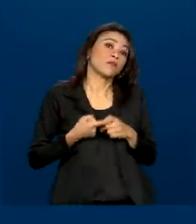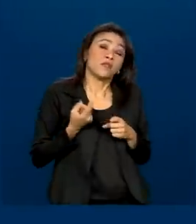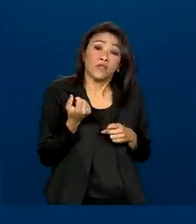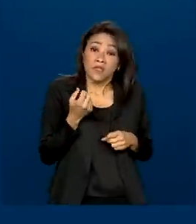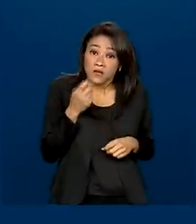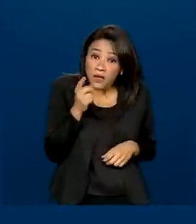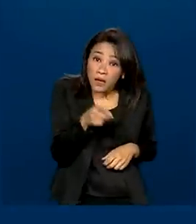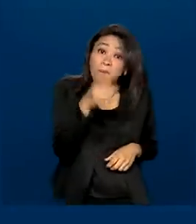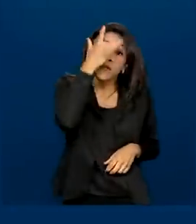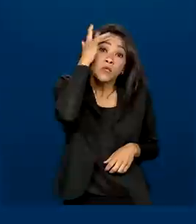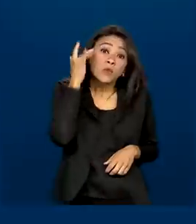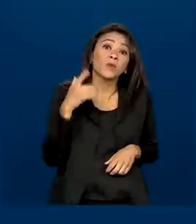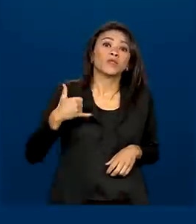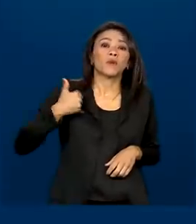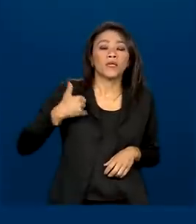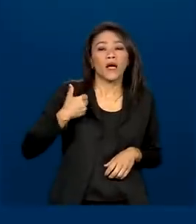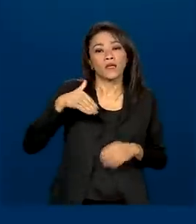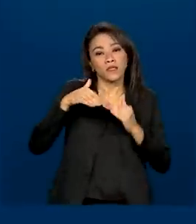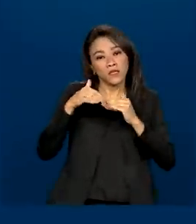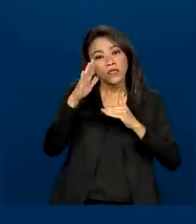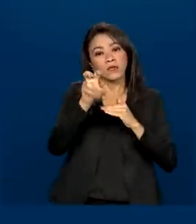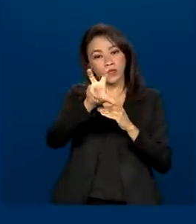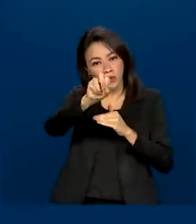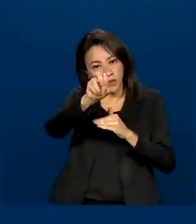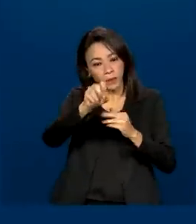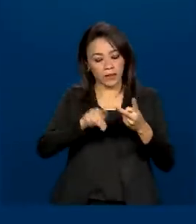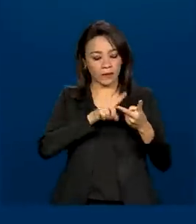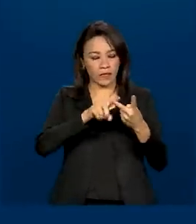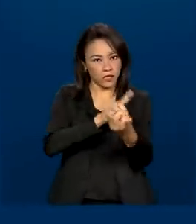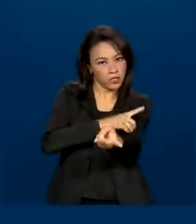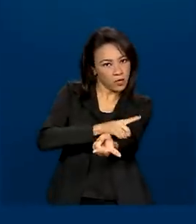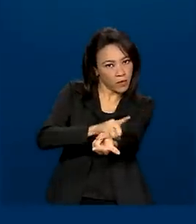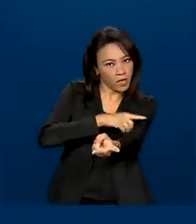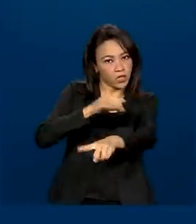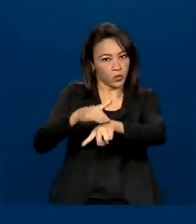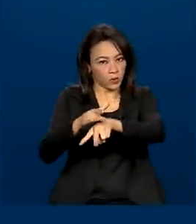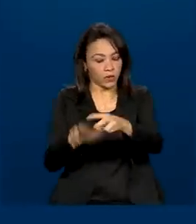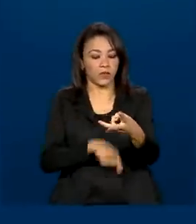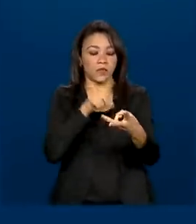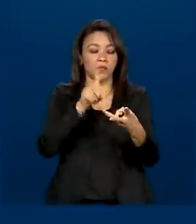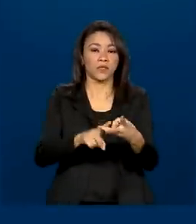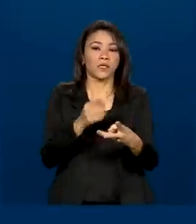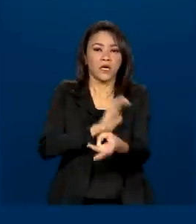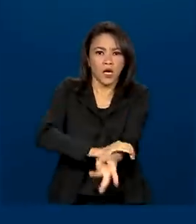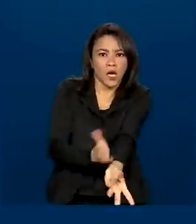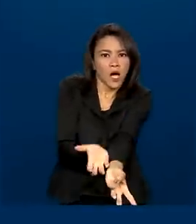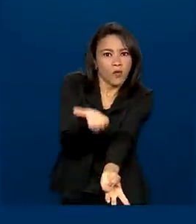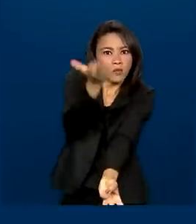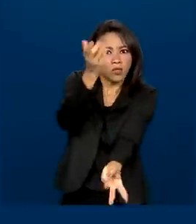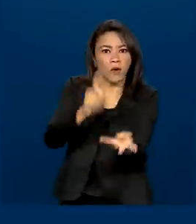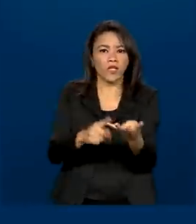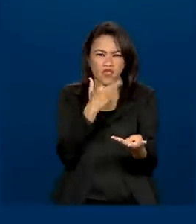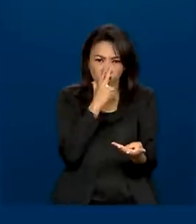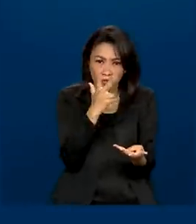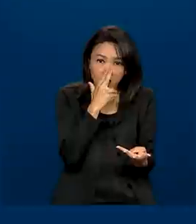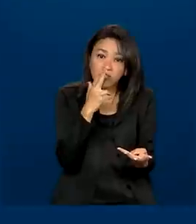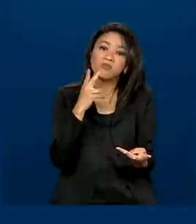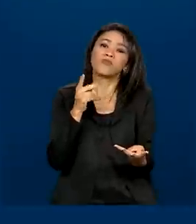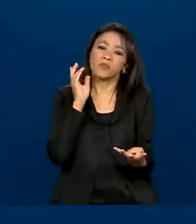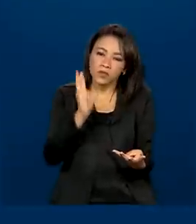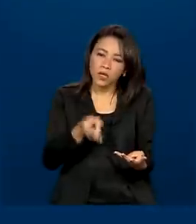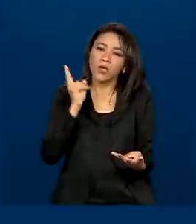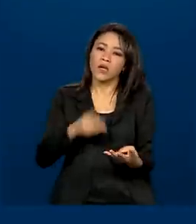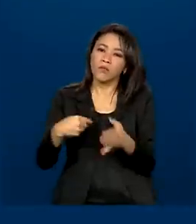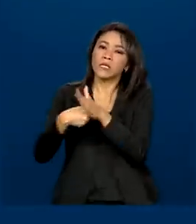isso, pessoas com mais de 50 anos, diabéticos, hipertensos e fumantes deveriam fazer exames